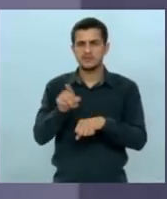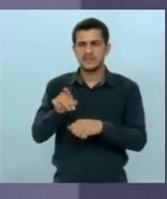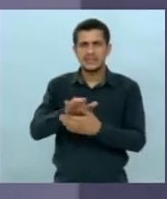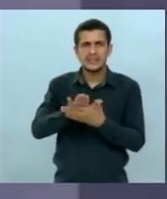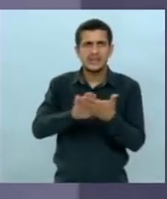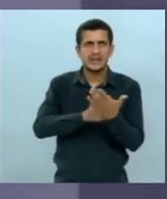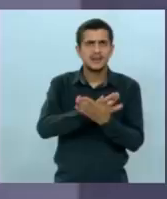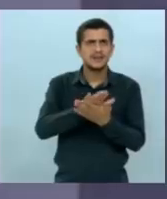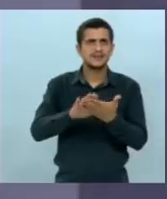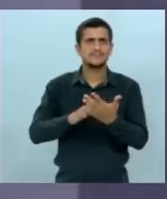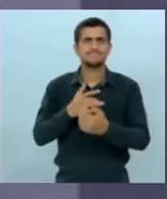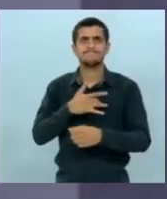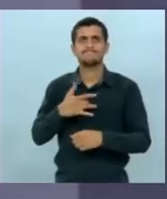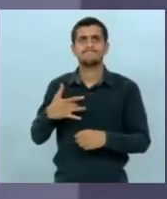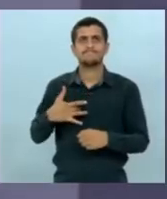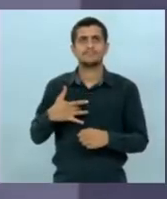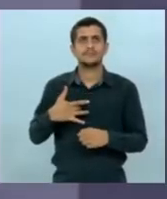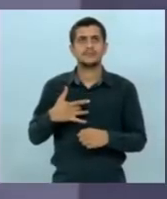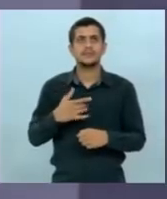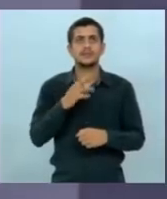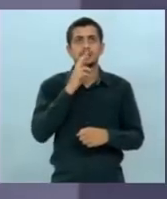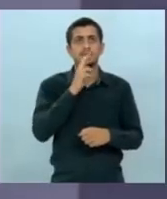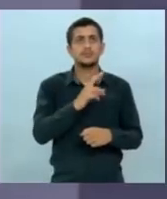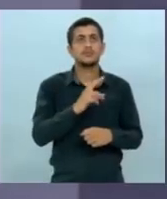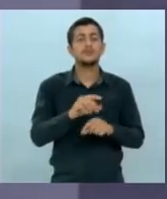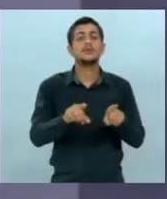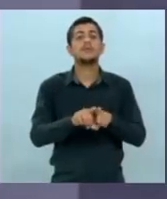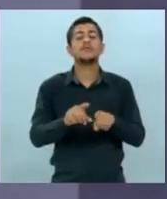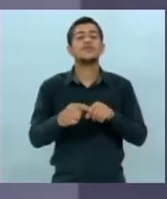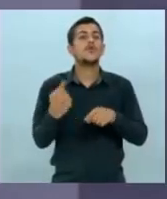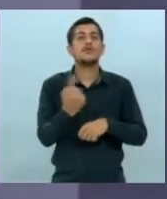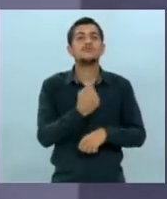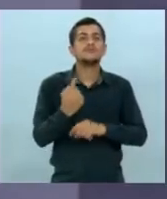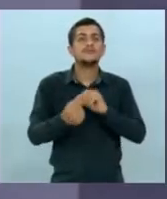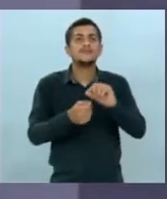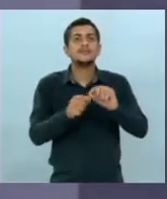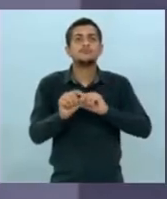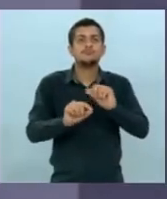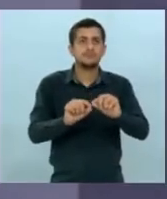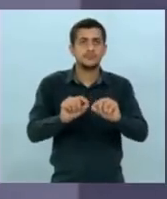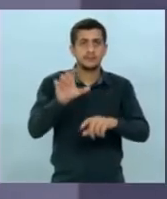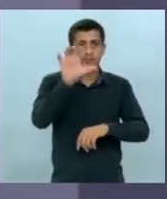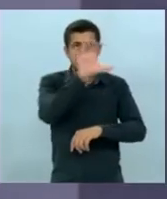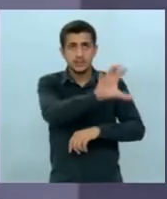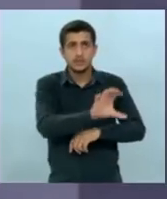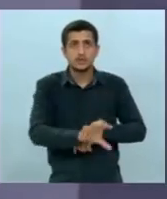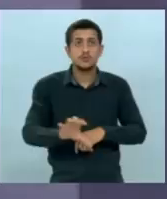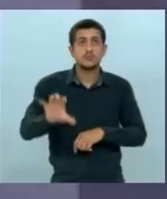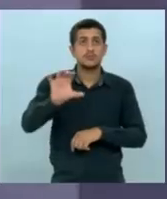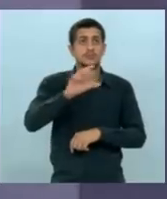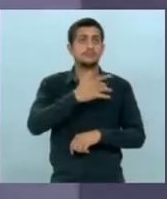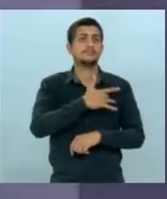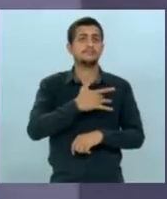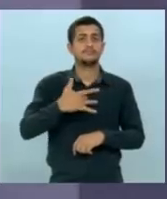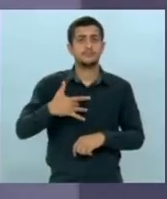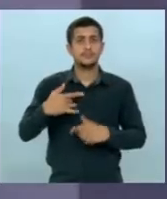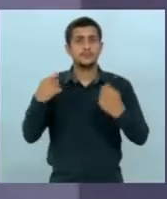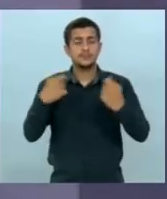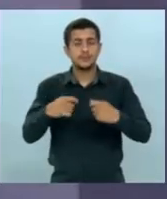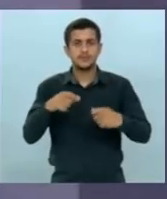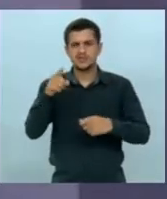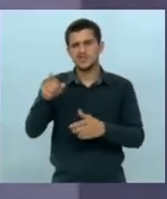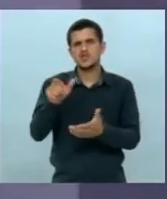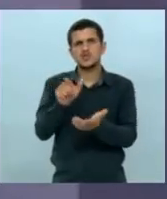na área de saúde e respondendo o que nós vamos fazer nós temos que regionalizar a saúde você regionalizou só no